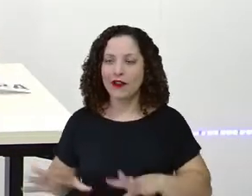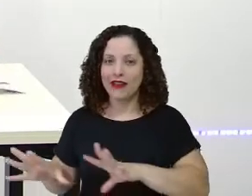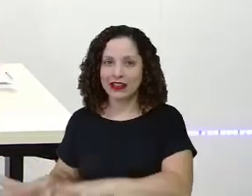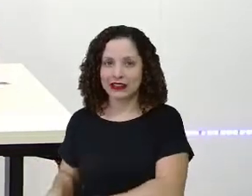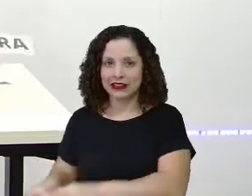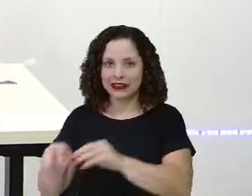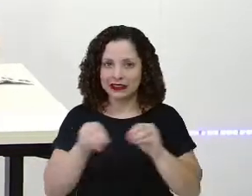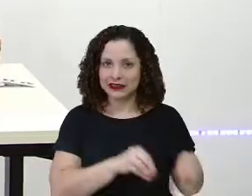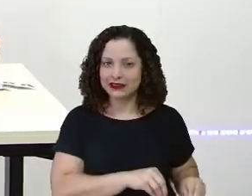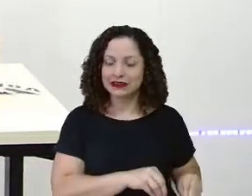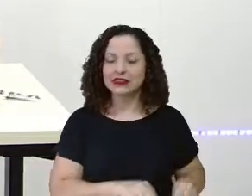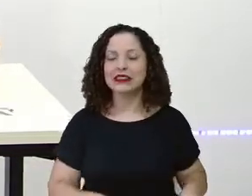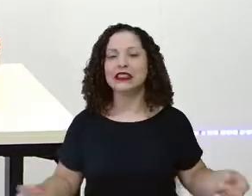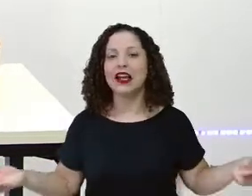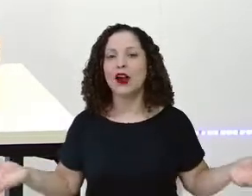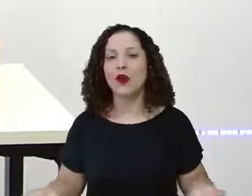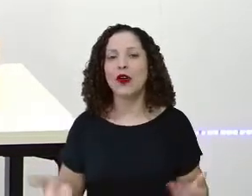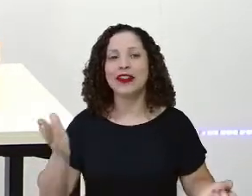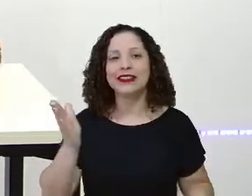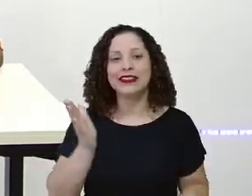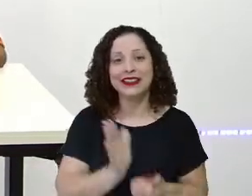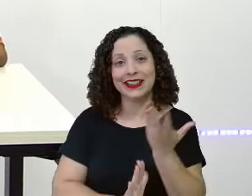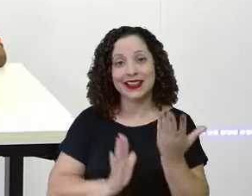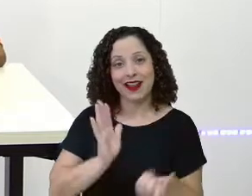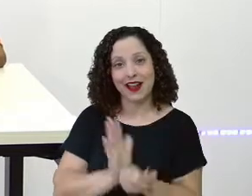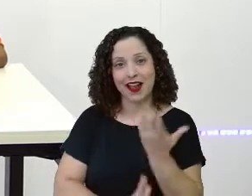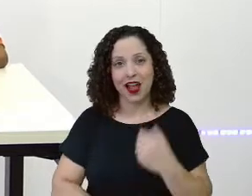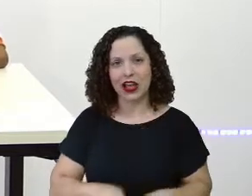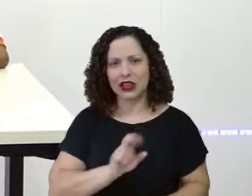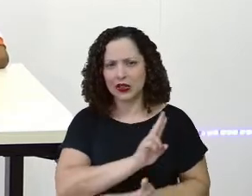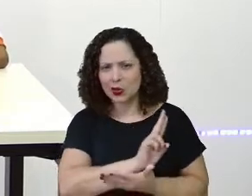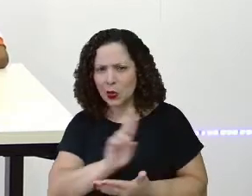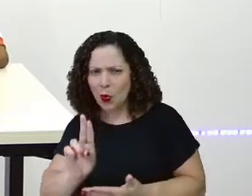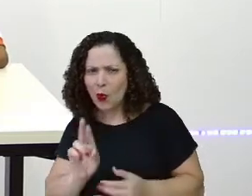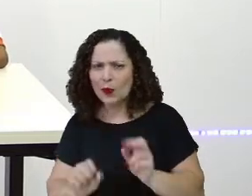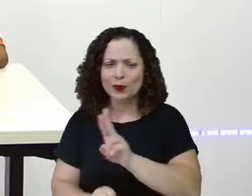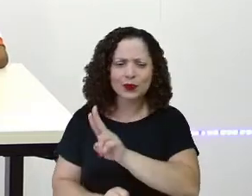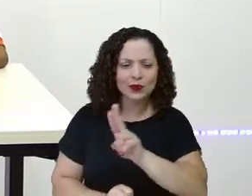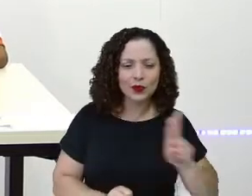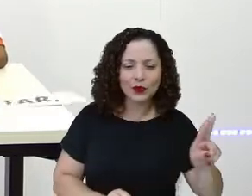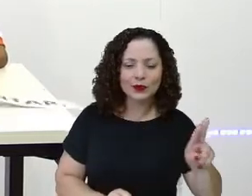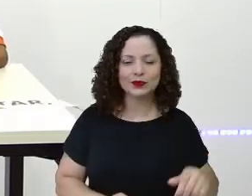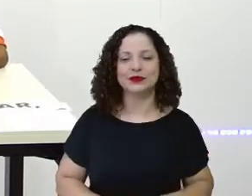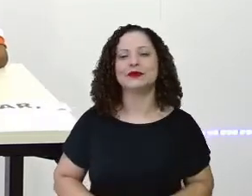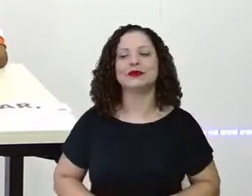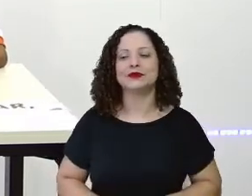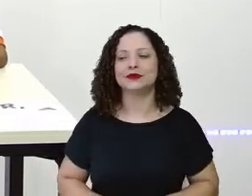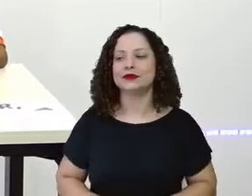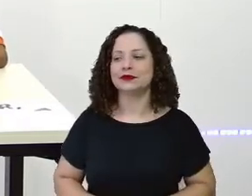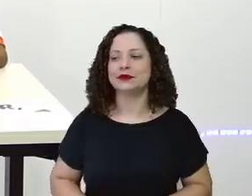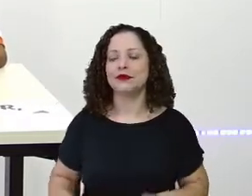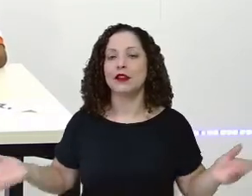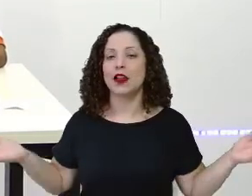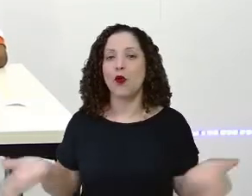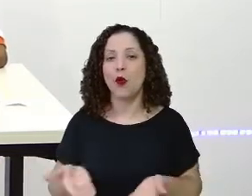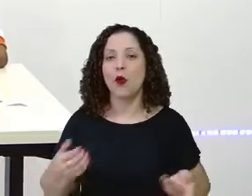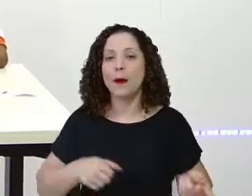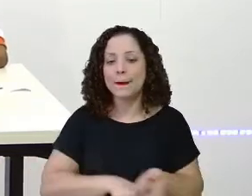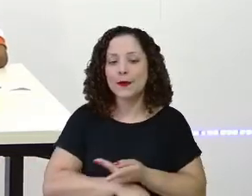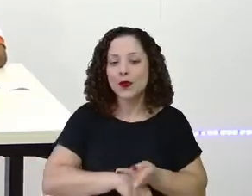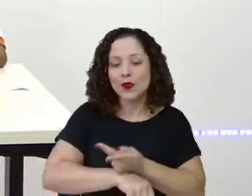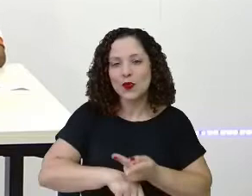formar os nomes aqui! A primeira frasinha, eu vou deixar aqui para a gente procurar as letras, tá?